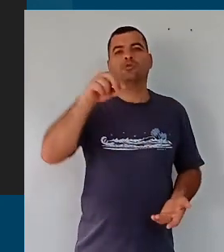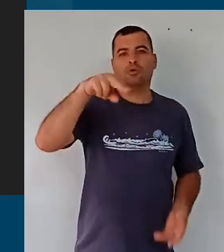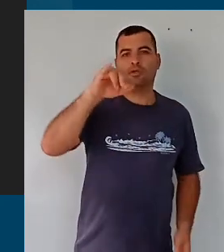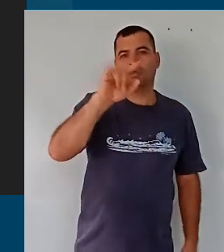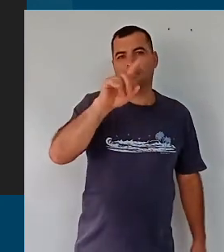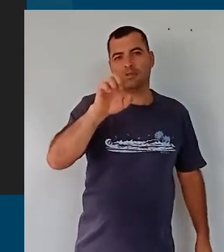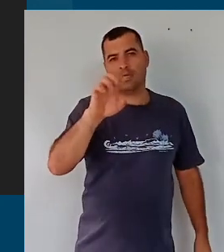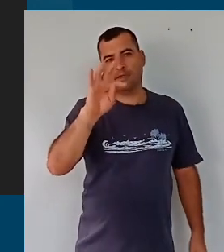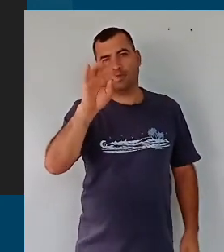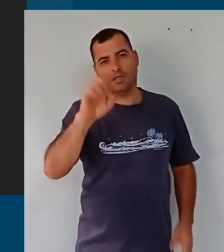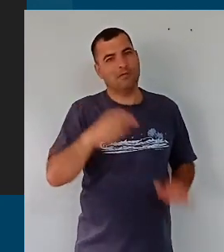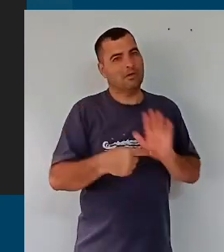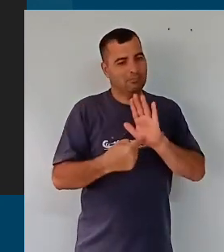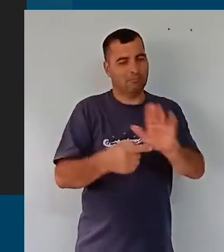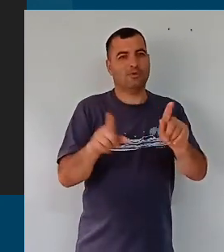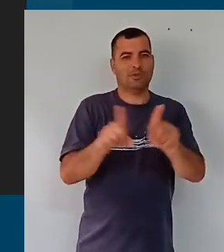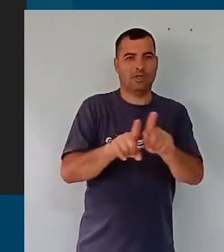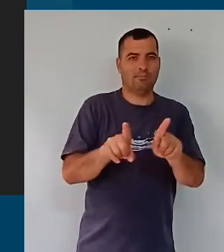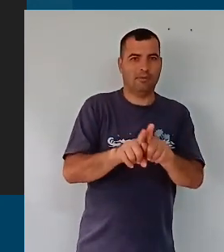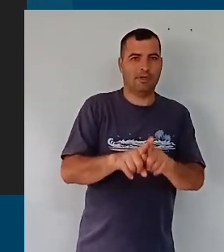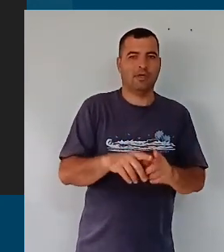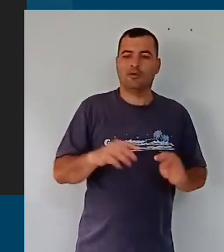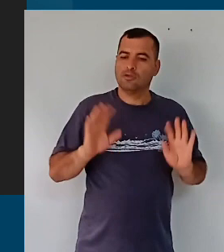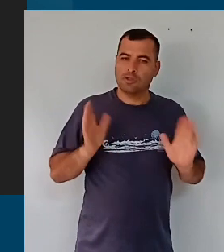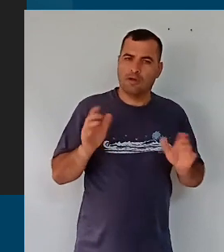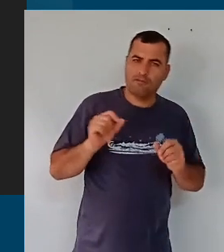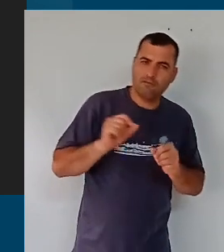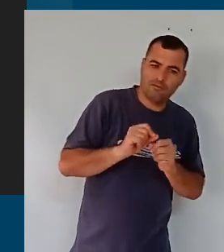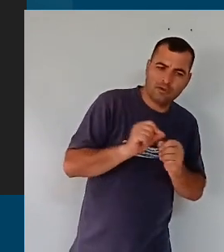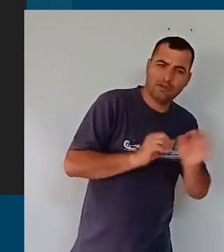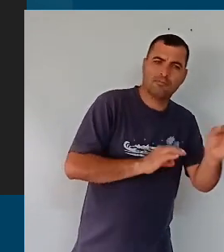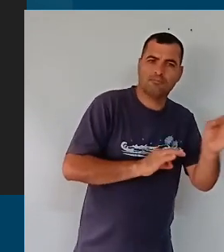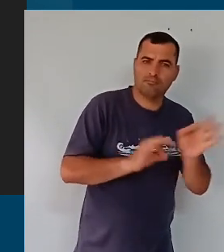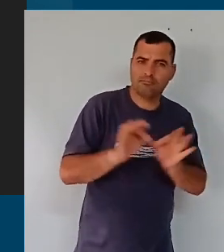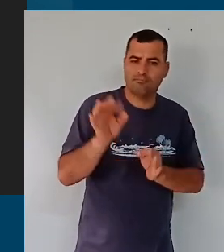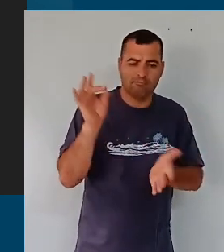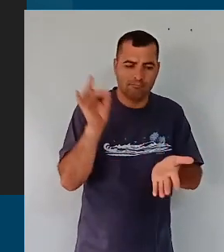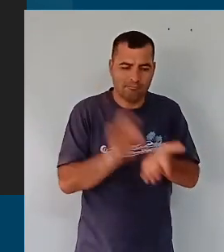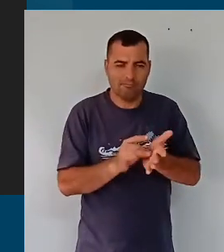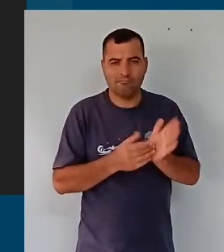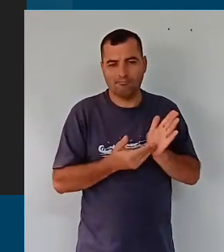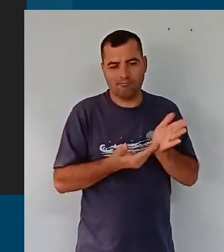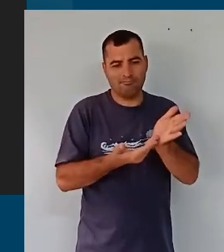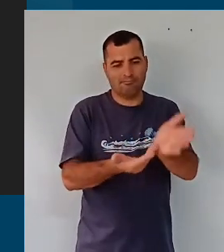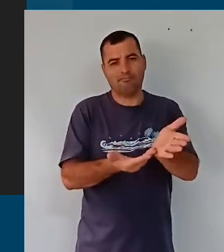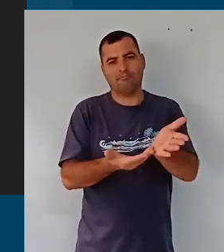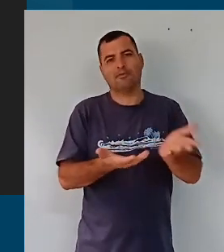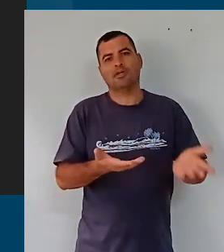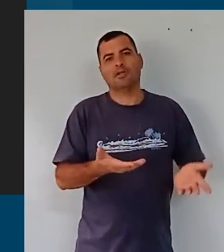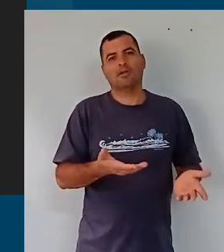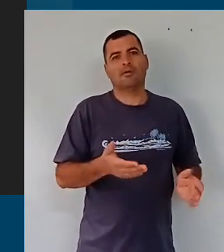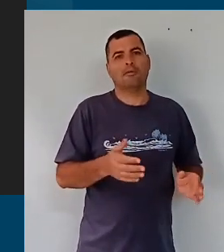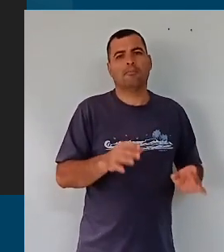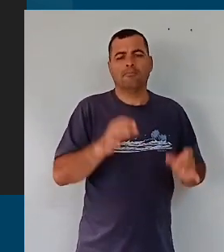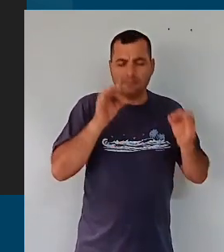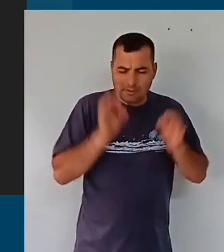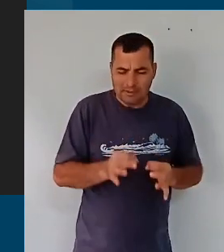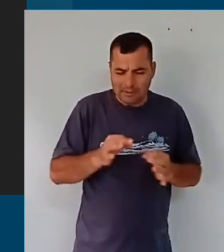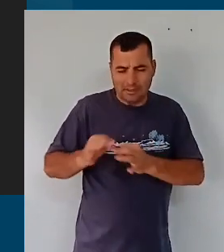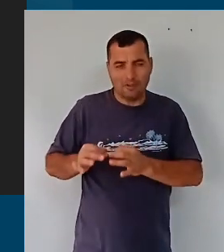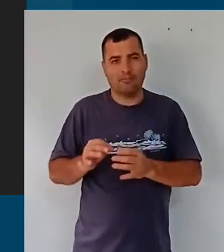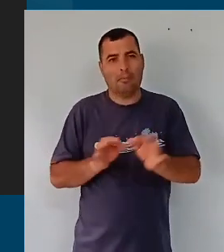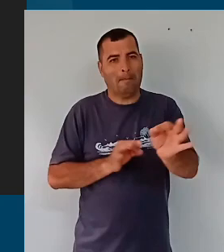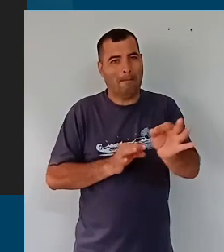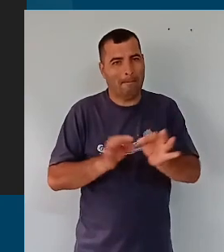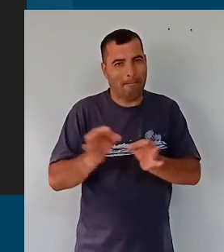expor, a equipe técnica vai expor, de tudo que nós fizemos, uma consolidação sistêmica, organizada, ela